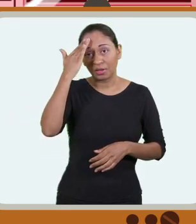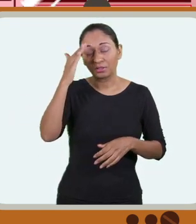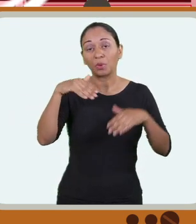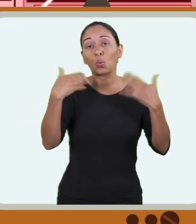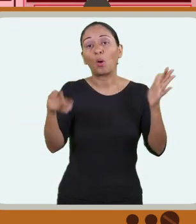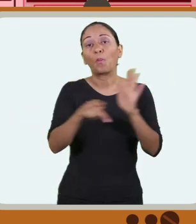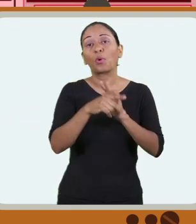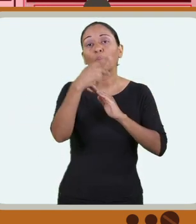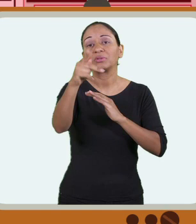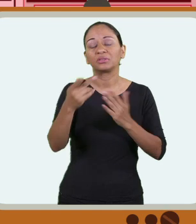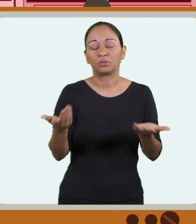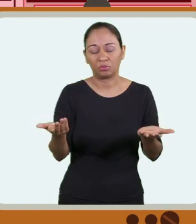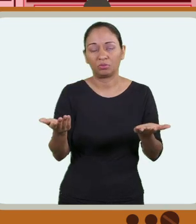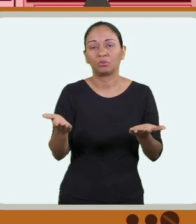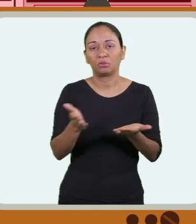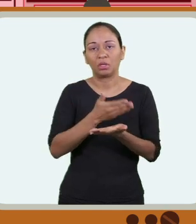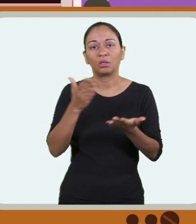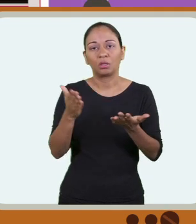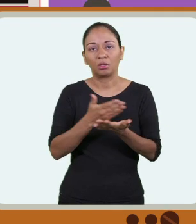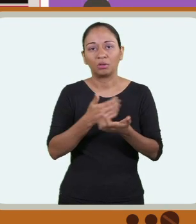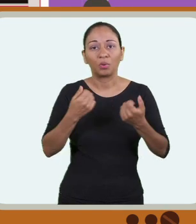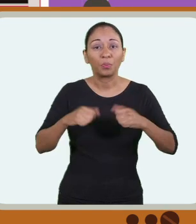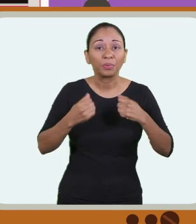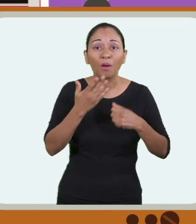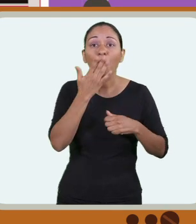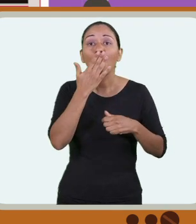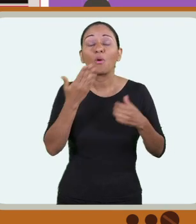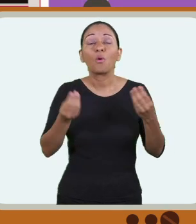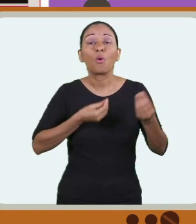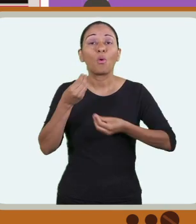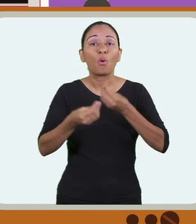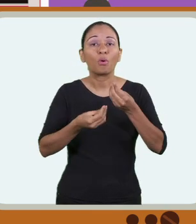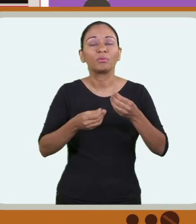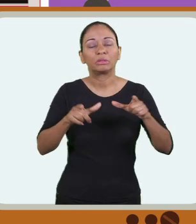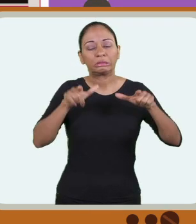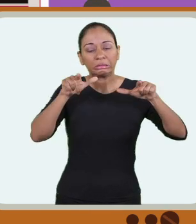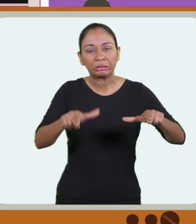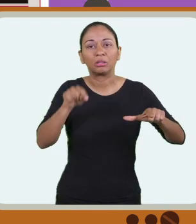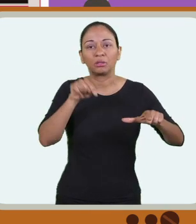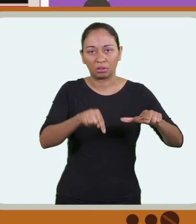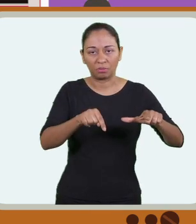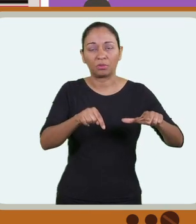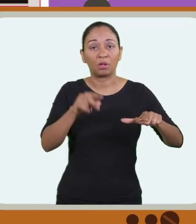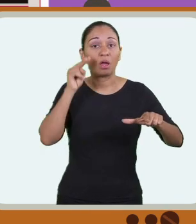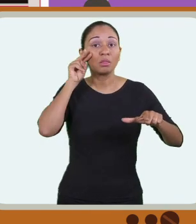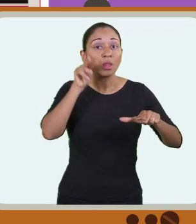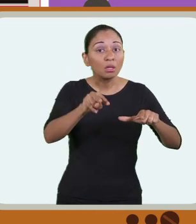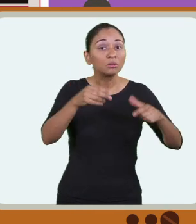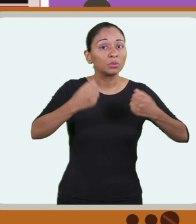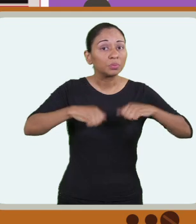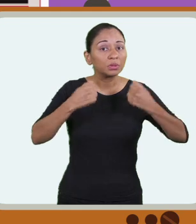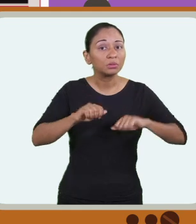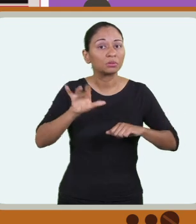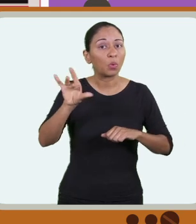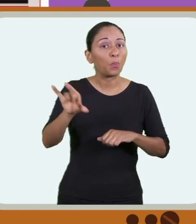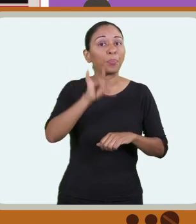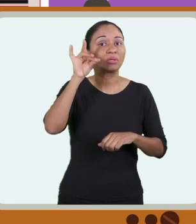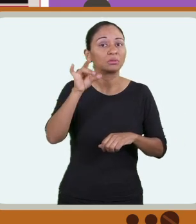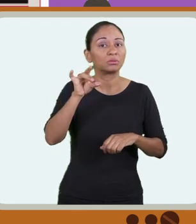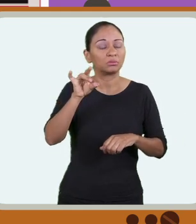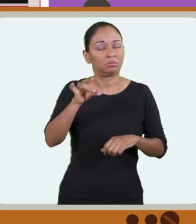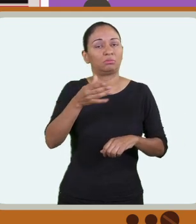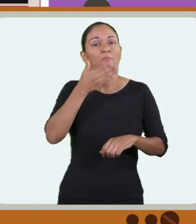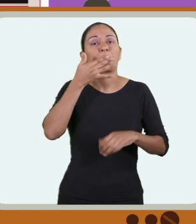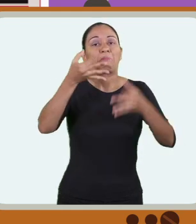identificar qual caderno você recebeu. Você também deve marcar a cor de seu caderno de questões no cartão respostas. Preste